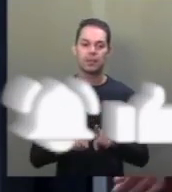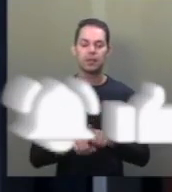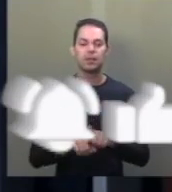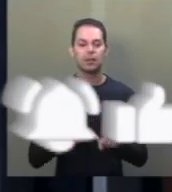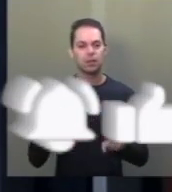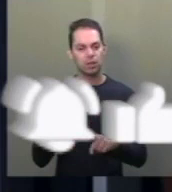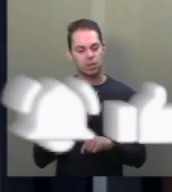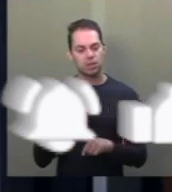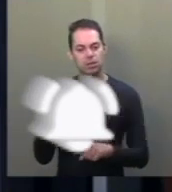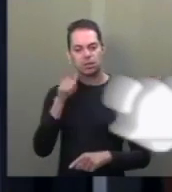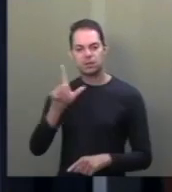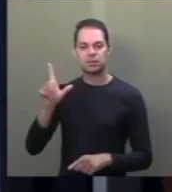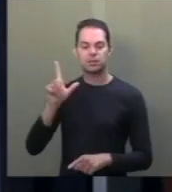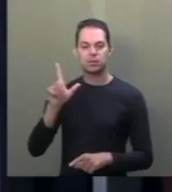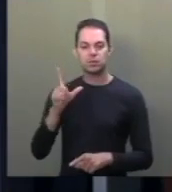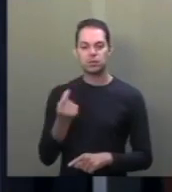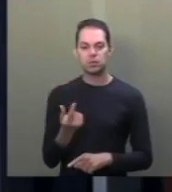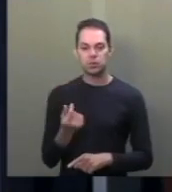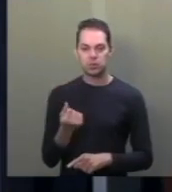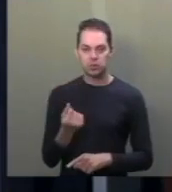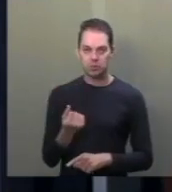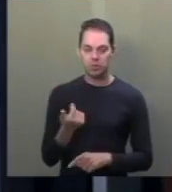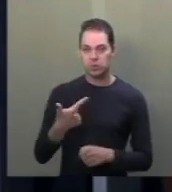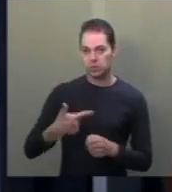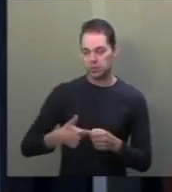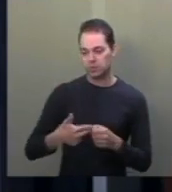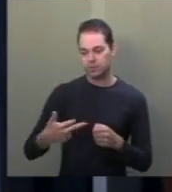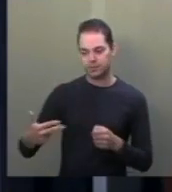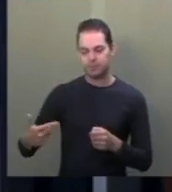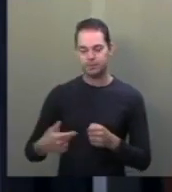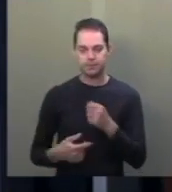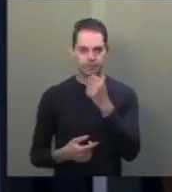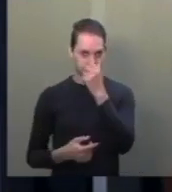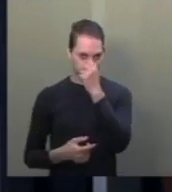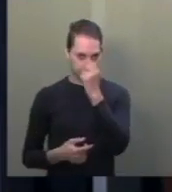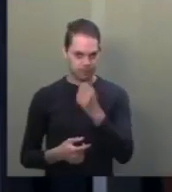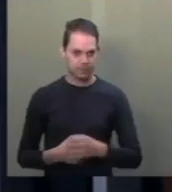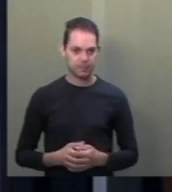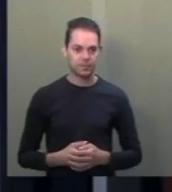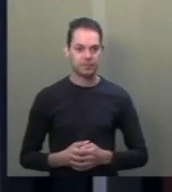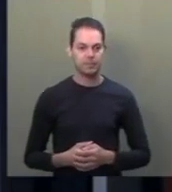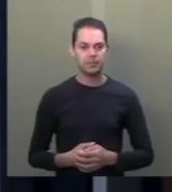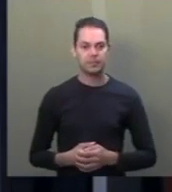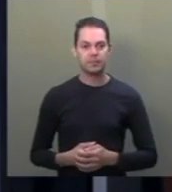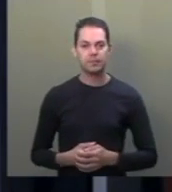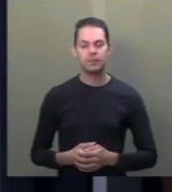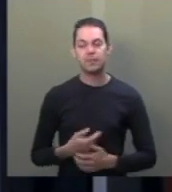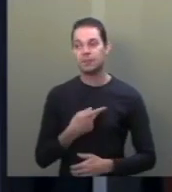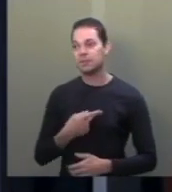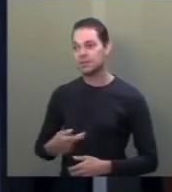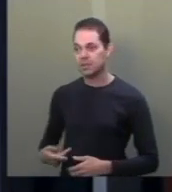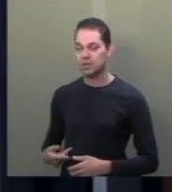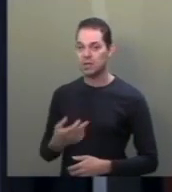nós alcançaremos os preços dos combustíveis. Esta é, senhor presidente, a posição